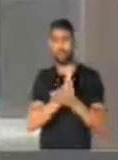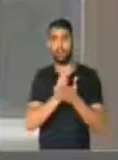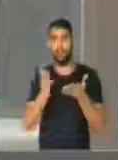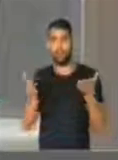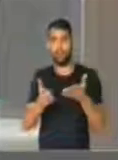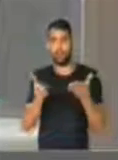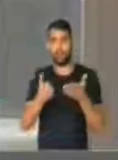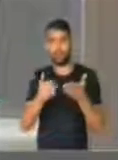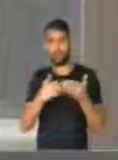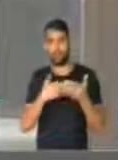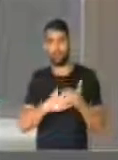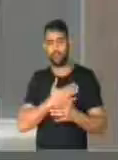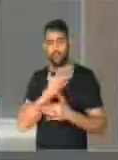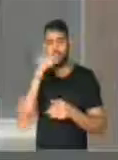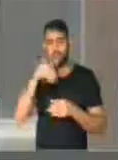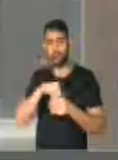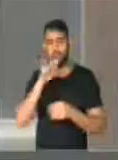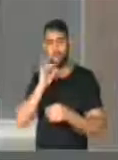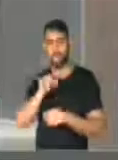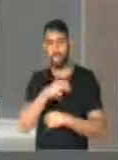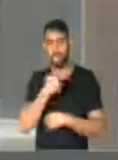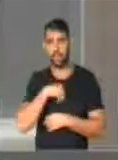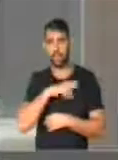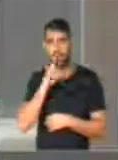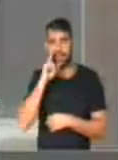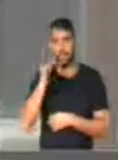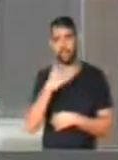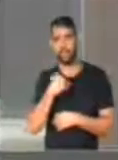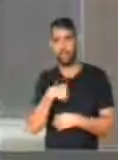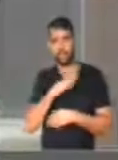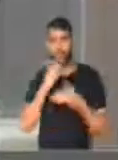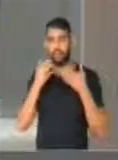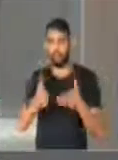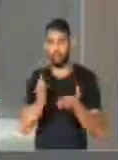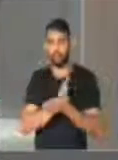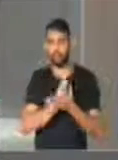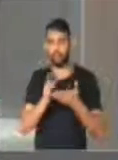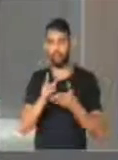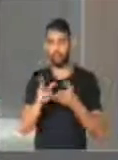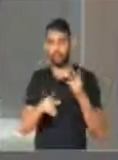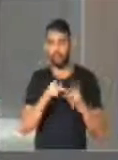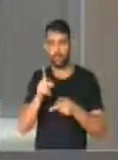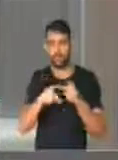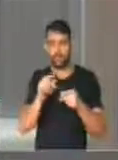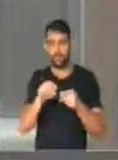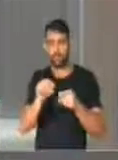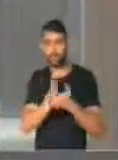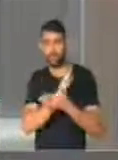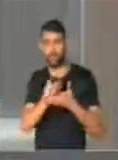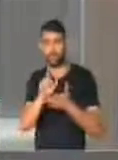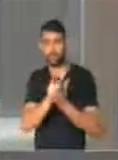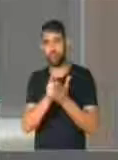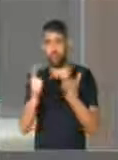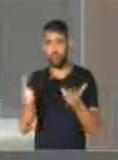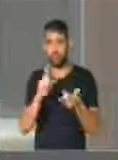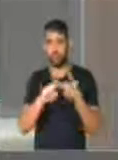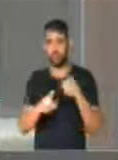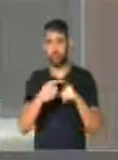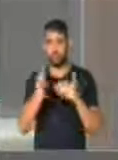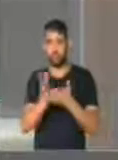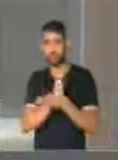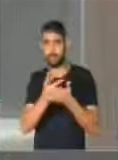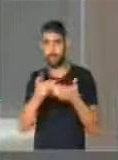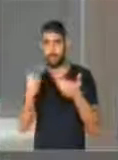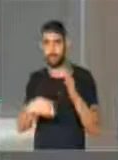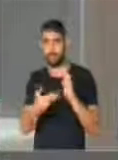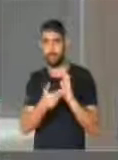mesmo na ojeriza eleições diretas, que a gente vê aí de parte da sociedade, de alguns editoriais articulistas e